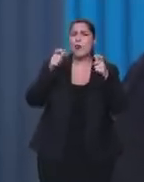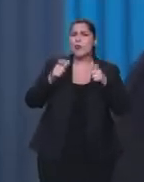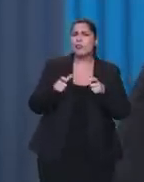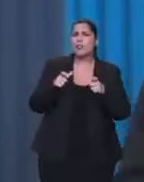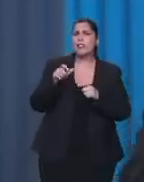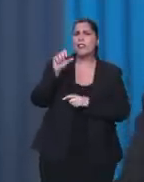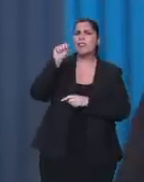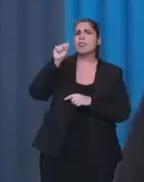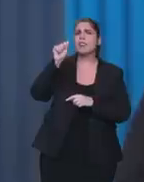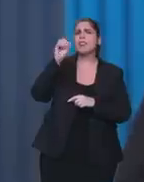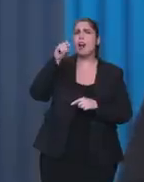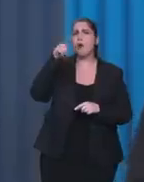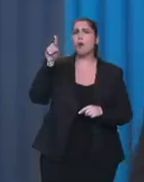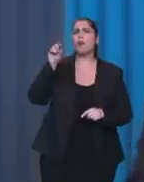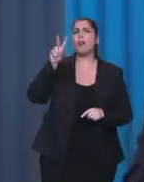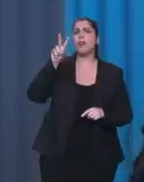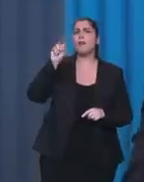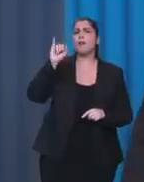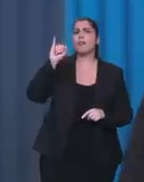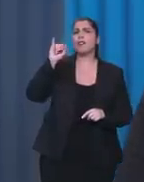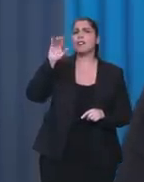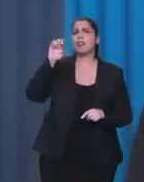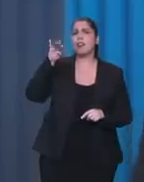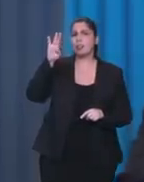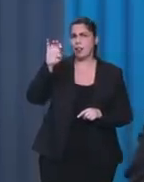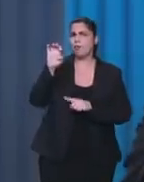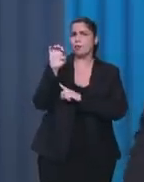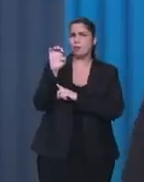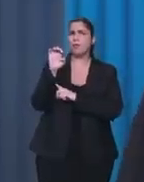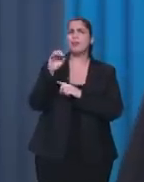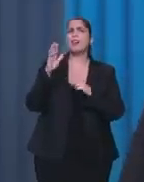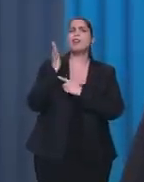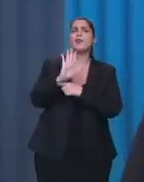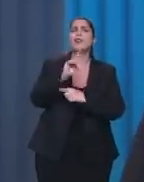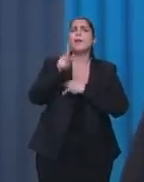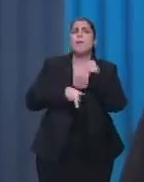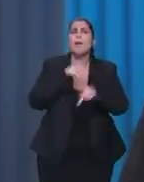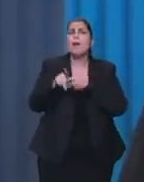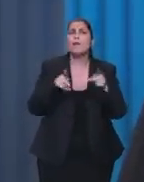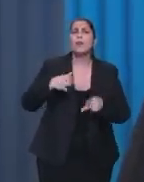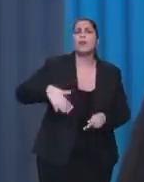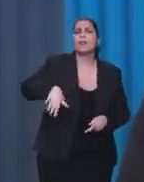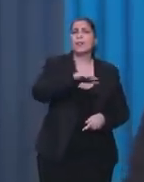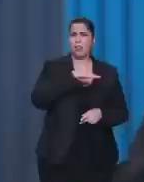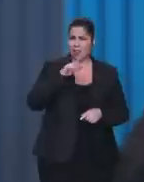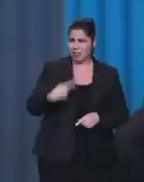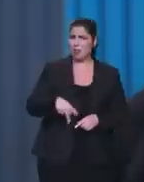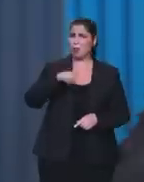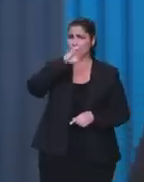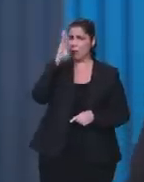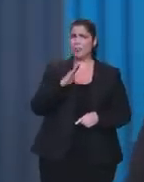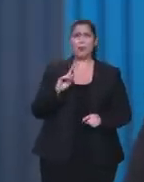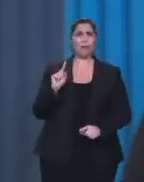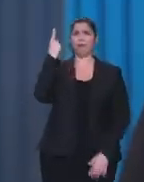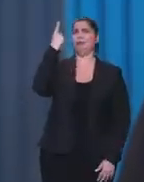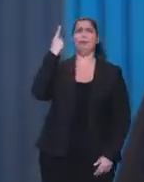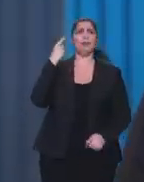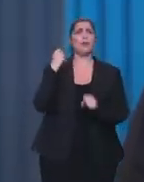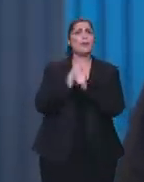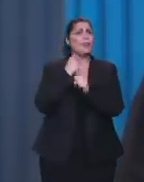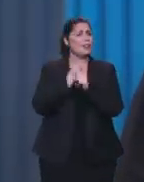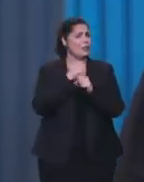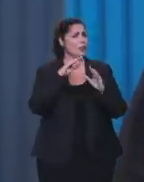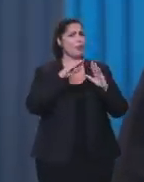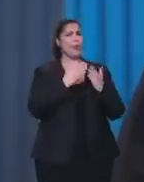sangue à sua vida para ajudar ao povo? Foram os padres que construíram as primeiras escolas no Brasil? Foram os padres e freiras que